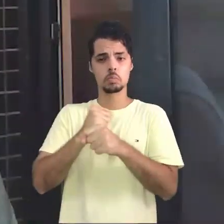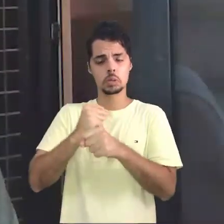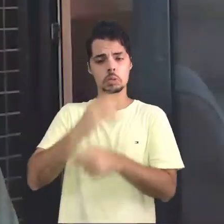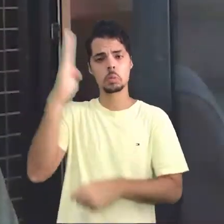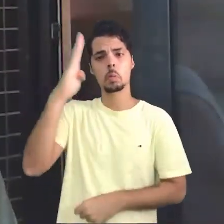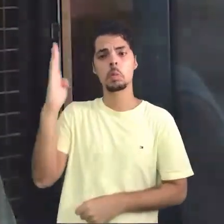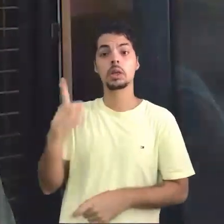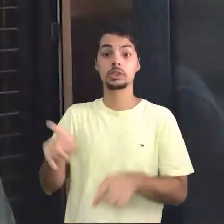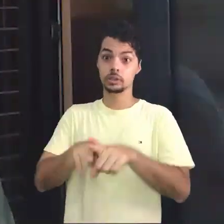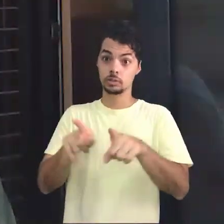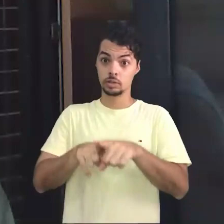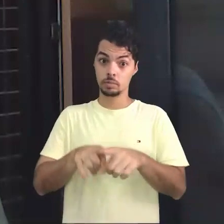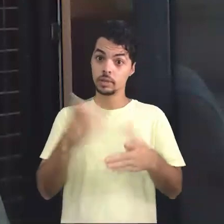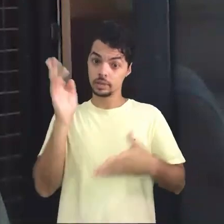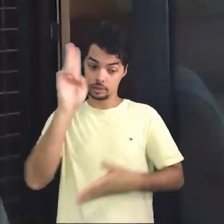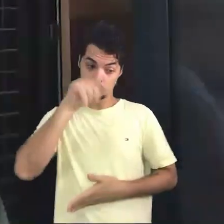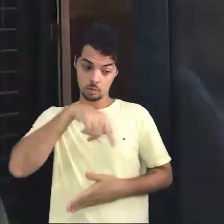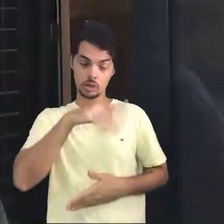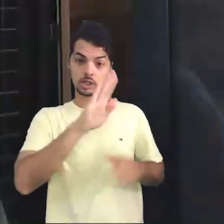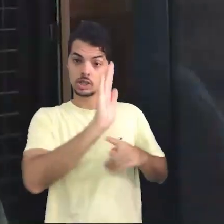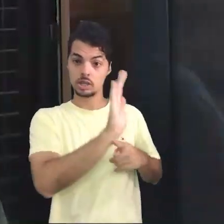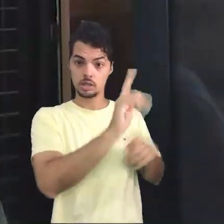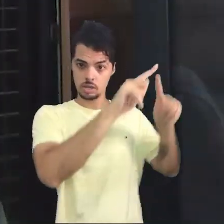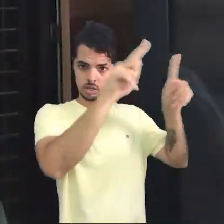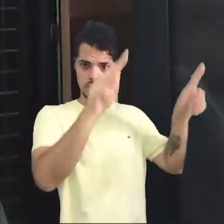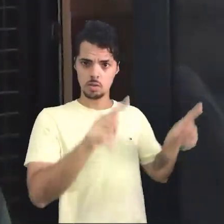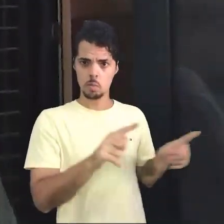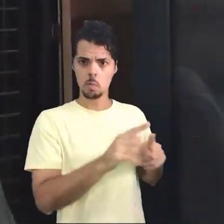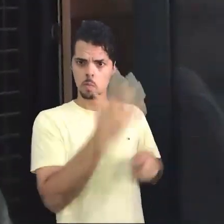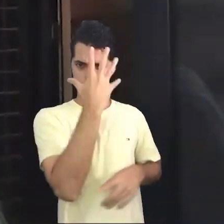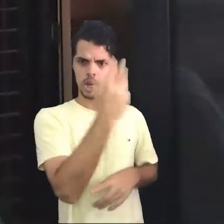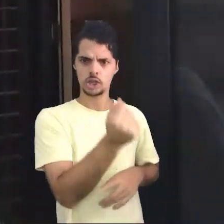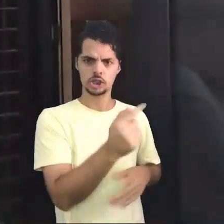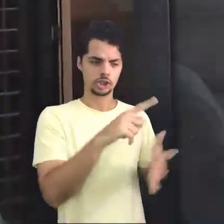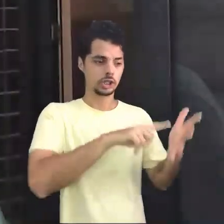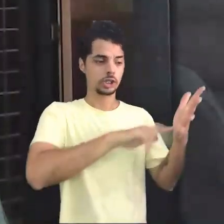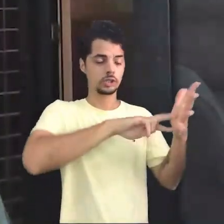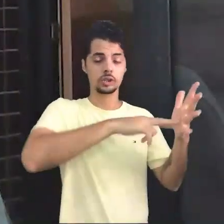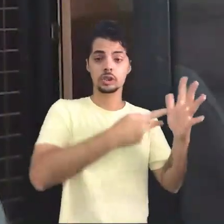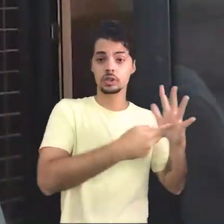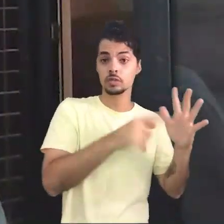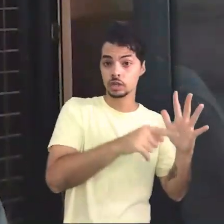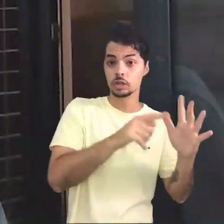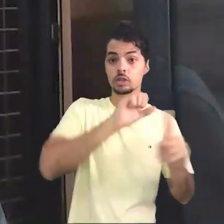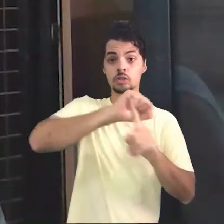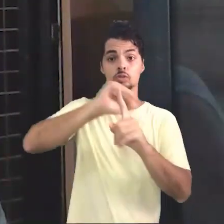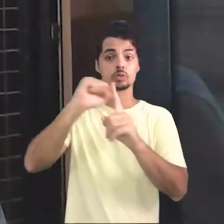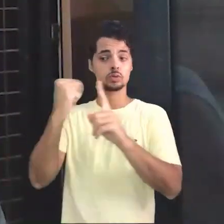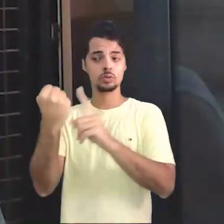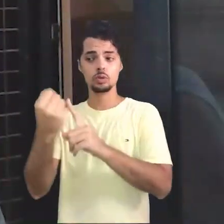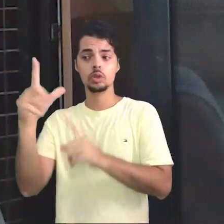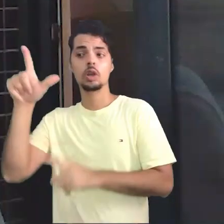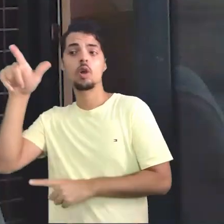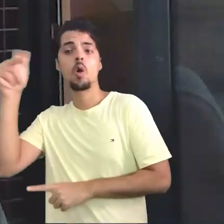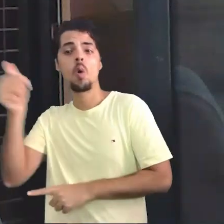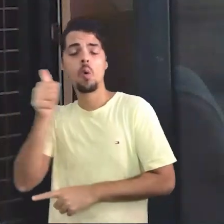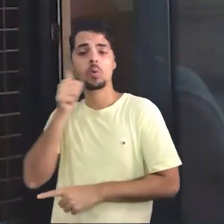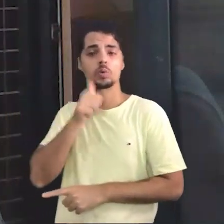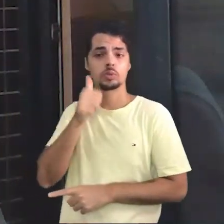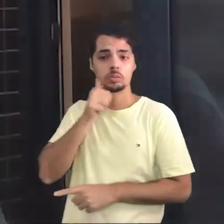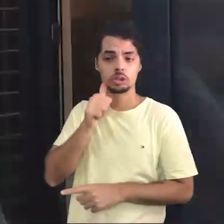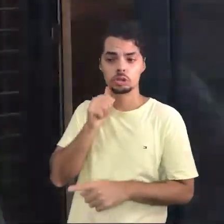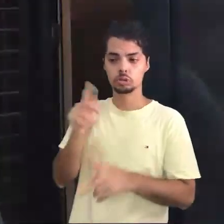nossos propósitos com essa arte. Ainda sobre o significado dela, fica o questionamento. Quantas pessoas, quantos grupos sociais